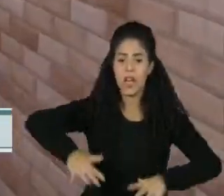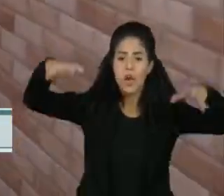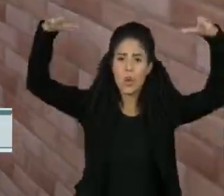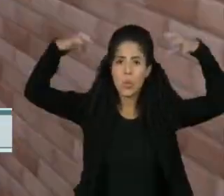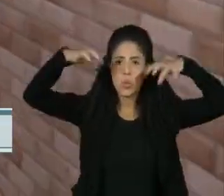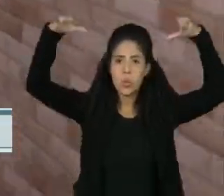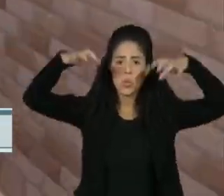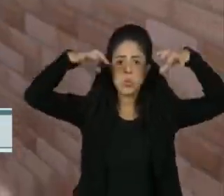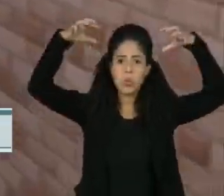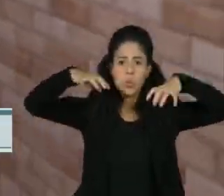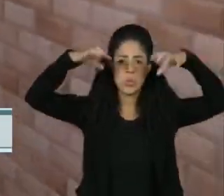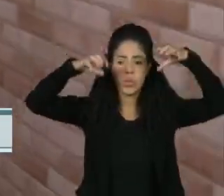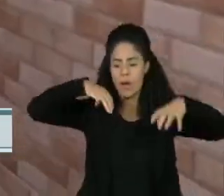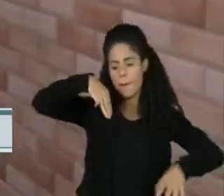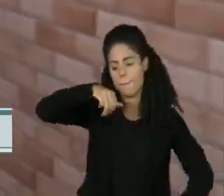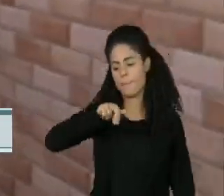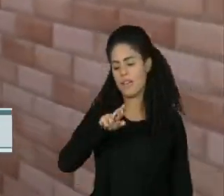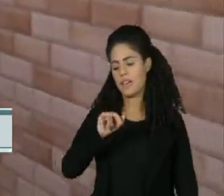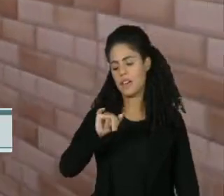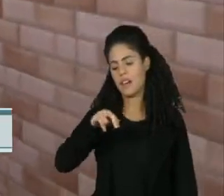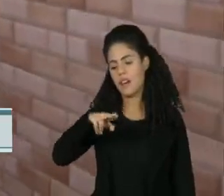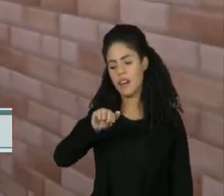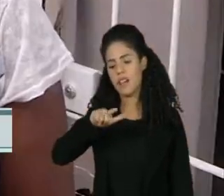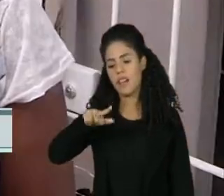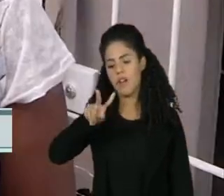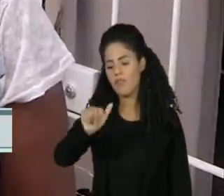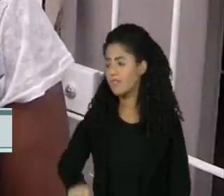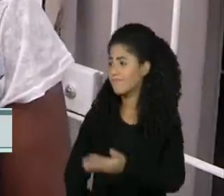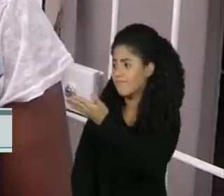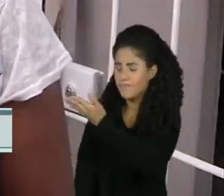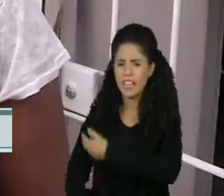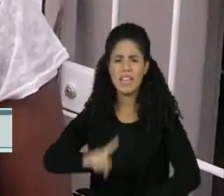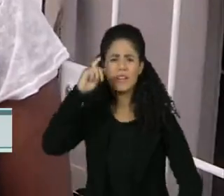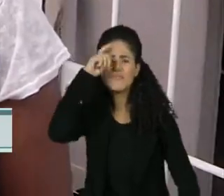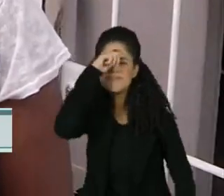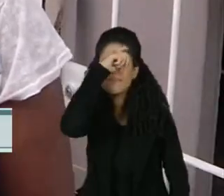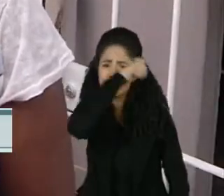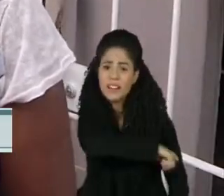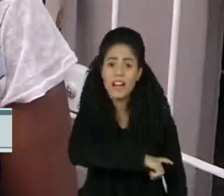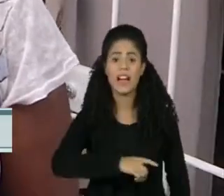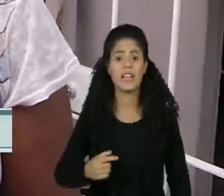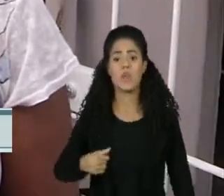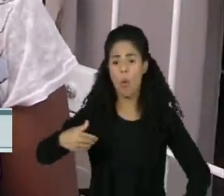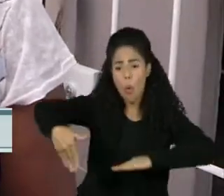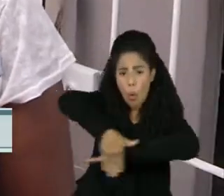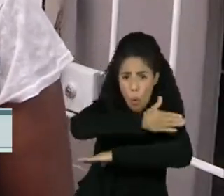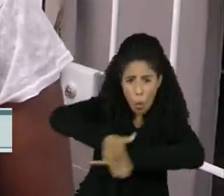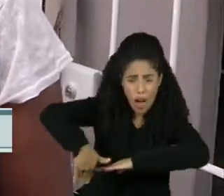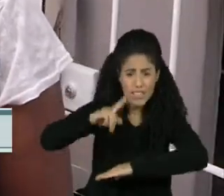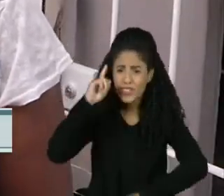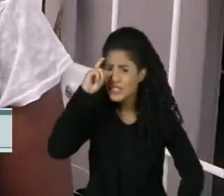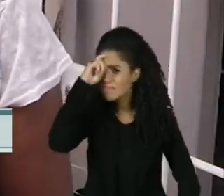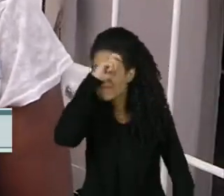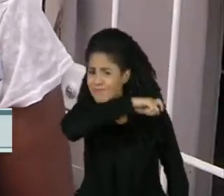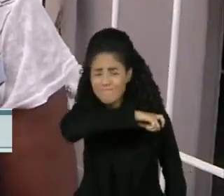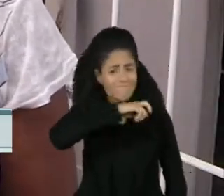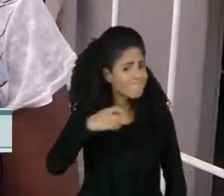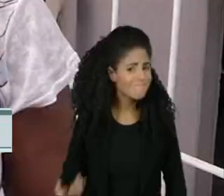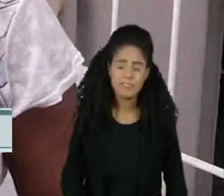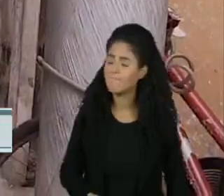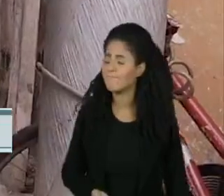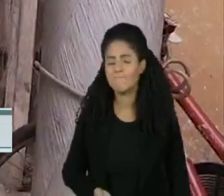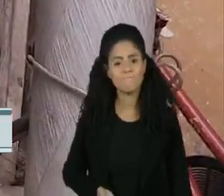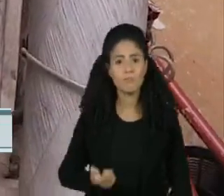perto de sua casa, Marinalva só encontra dificuldades. A gente tem dificuldade para sair na rua, porque quando enche não dá para a gente sair,